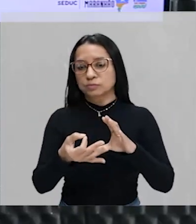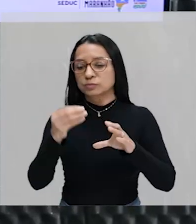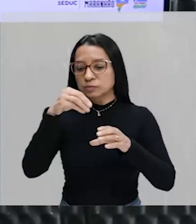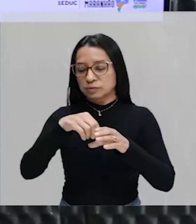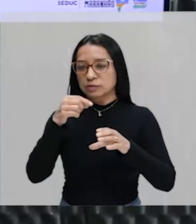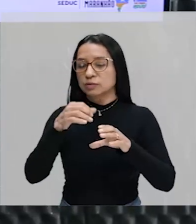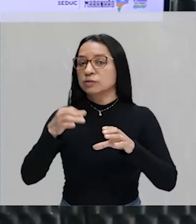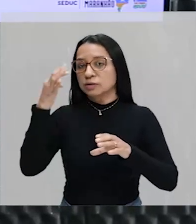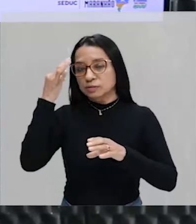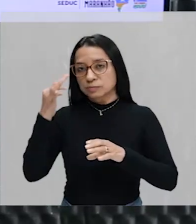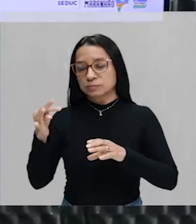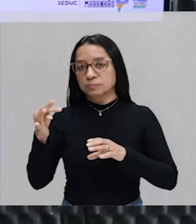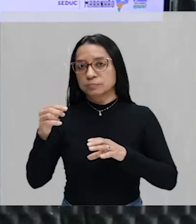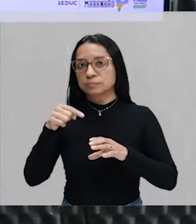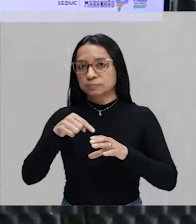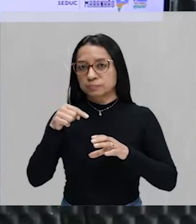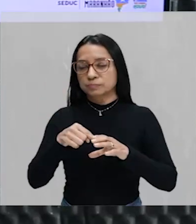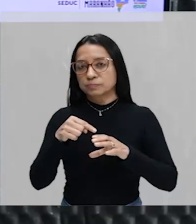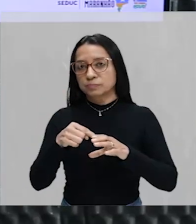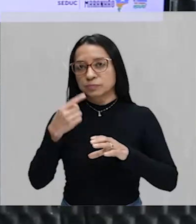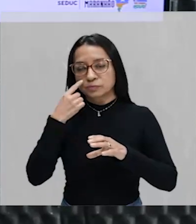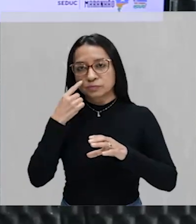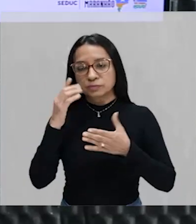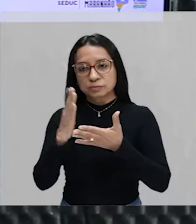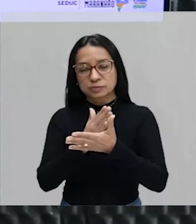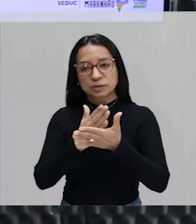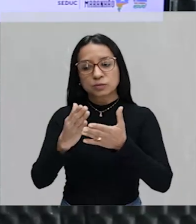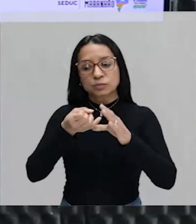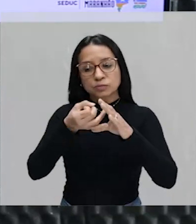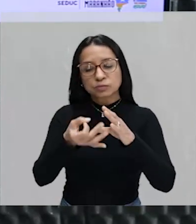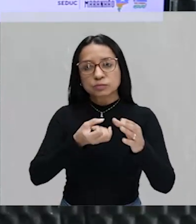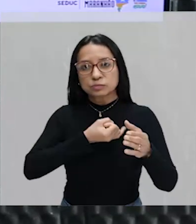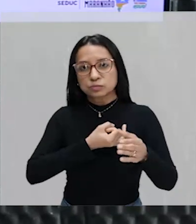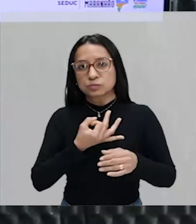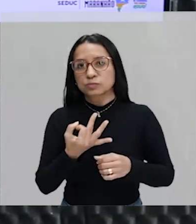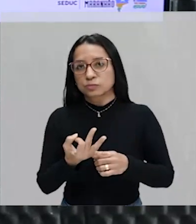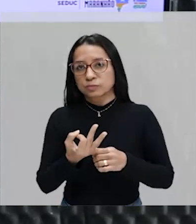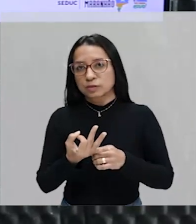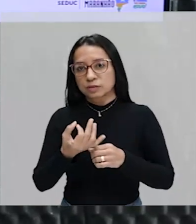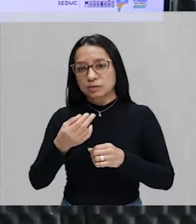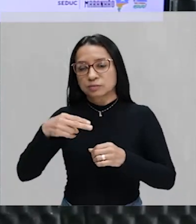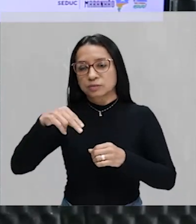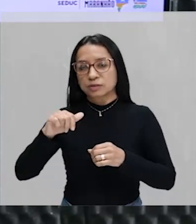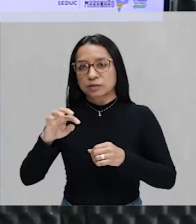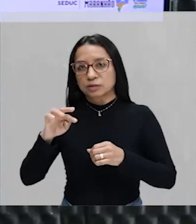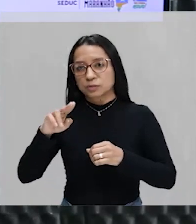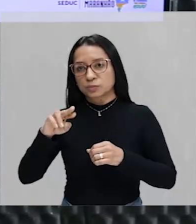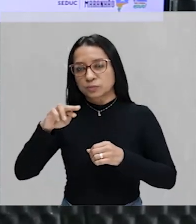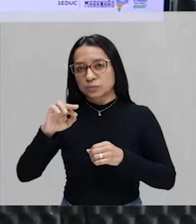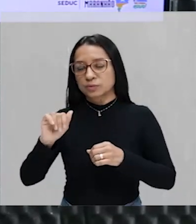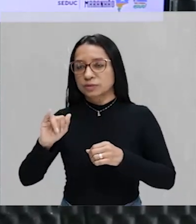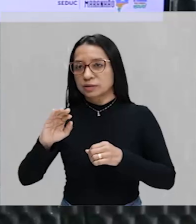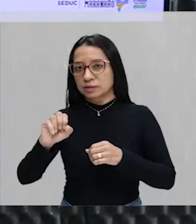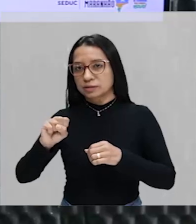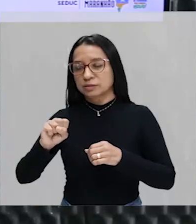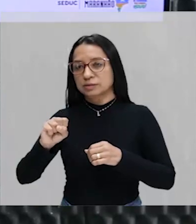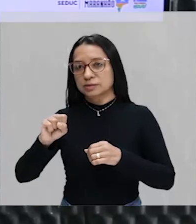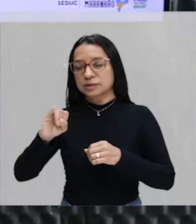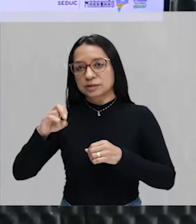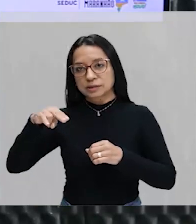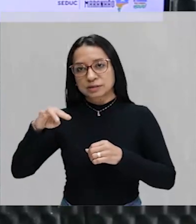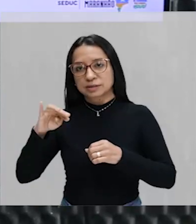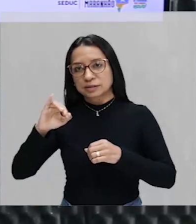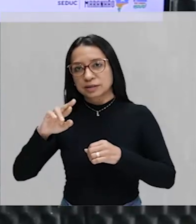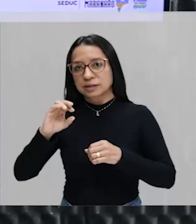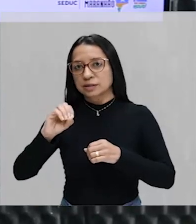Dentro da teoria dos conjuntos, nós vimos alguns conjuntos numéricos, os naturais, os inteiros, os racionais, os